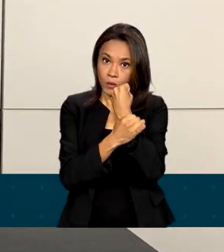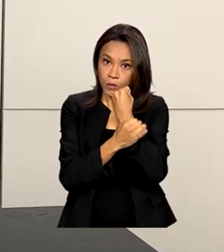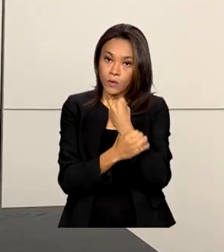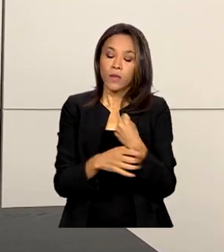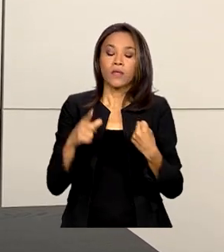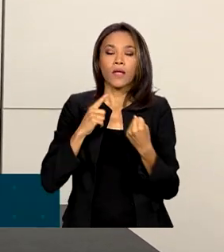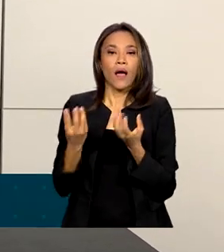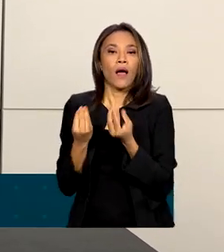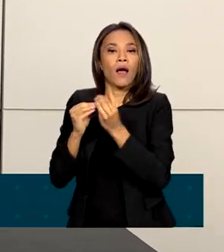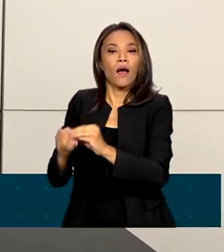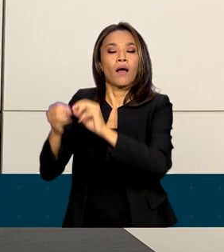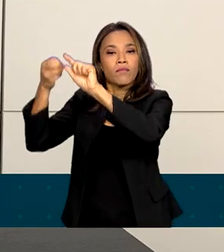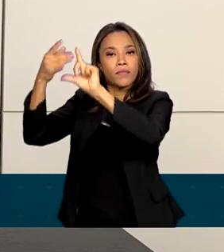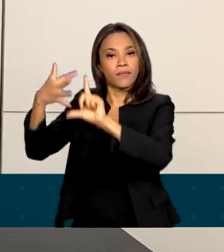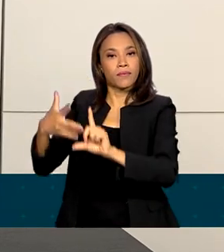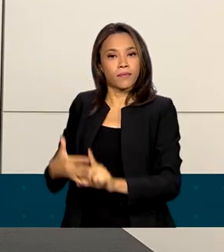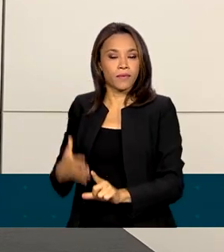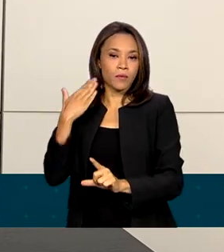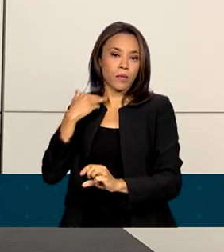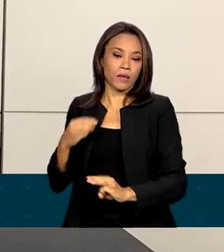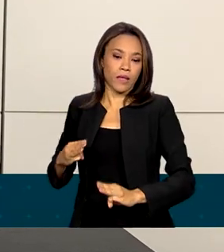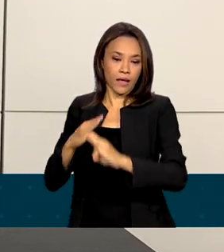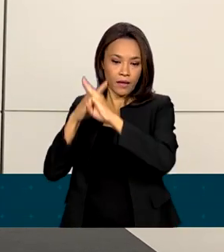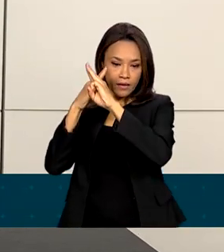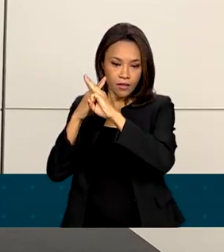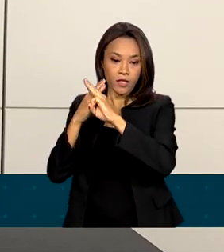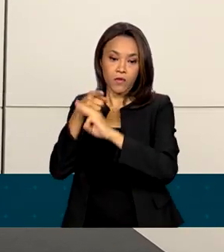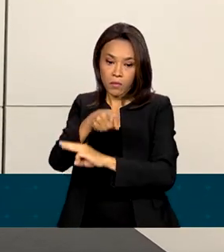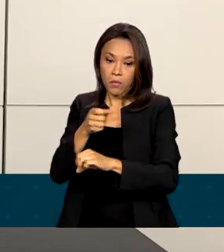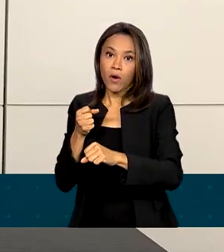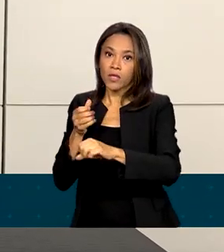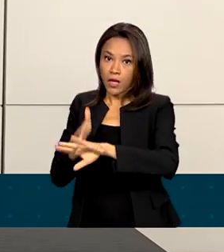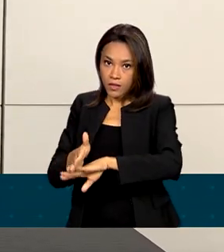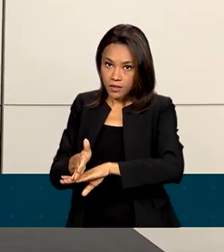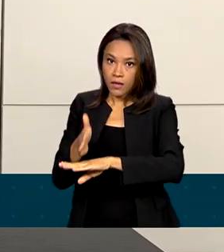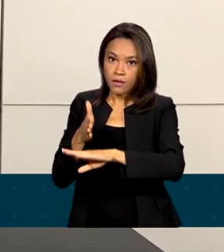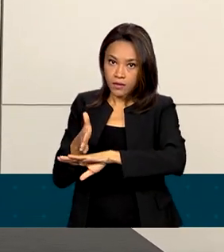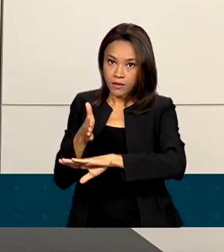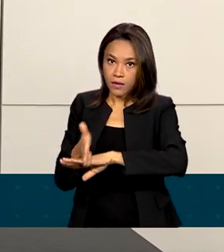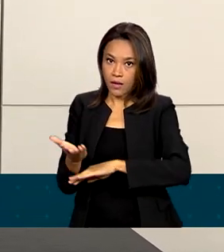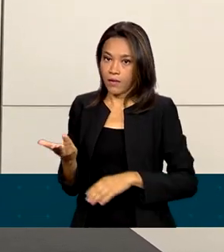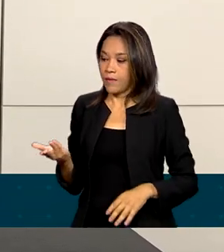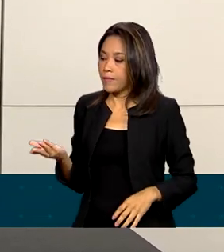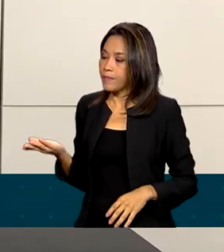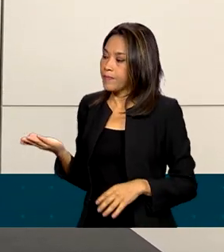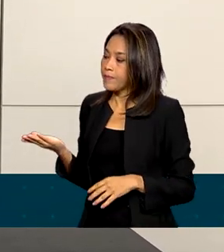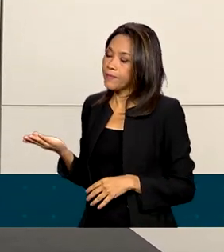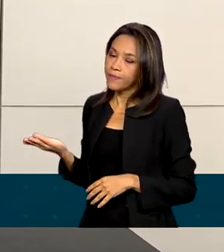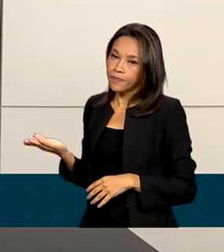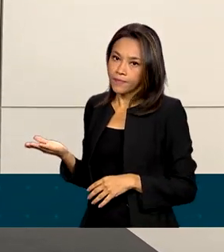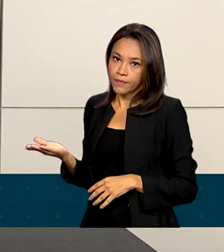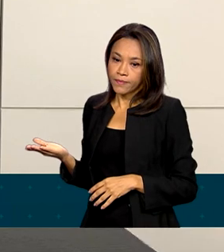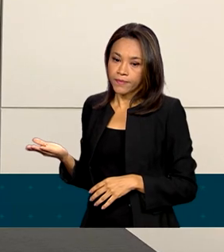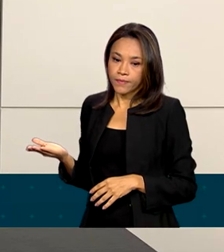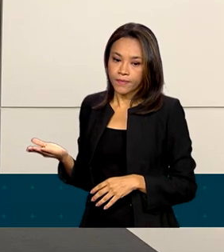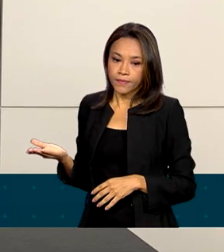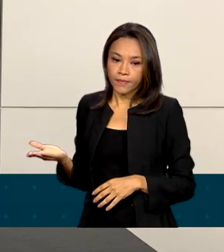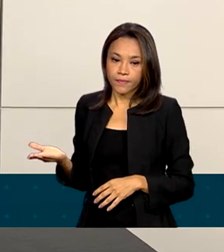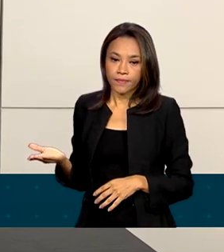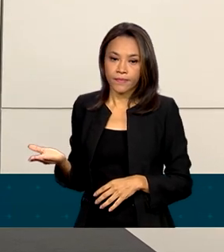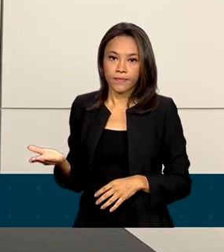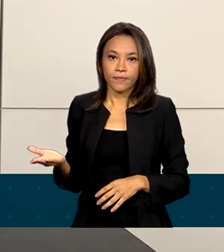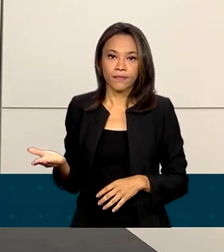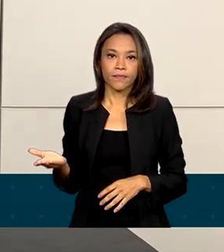no site da Caixa na internet, no endereço www.caixa.gov.br